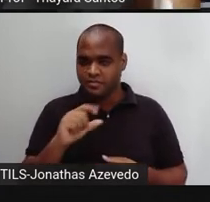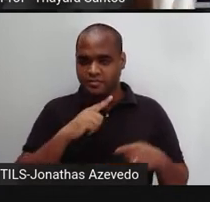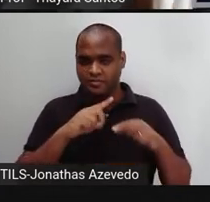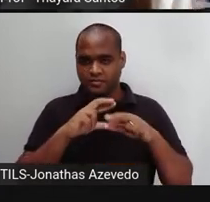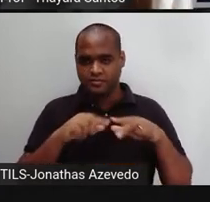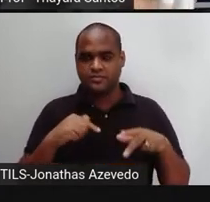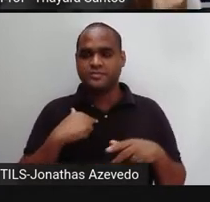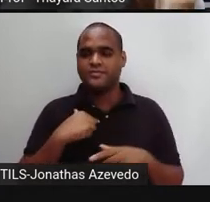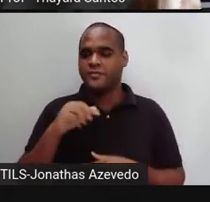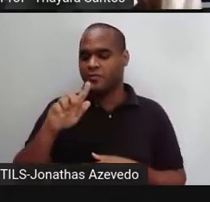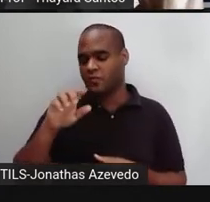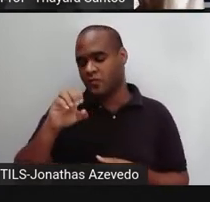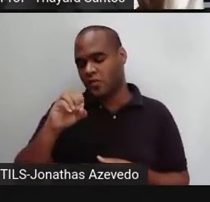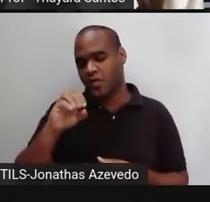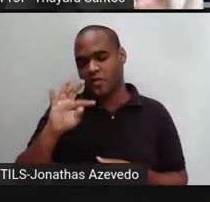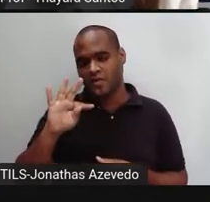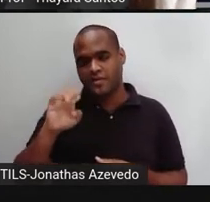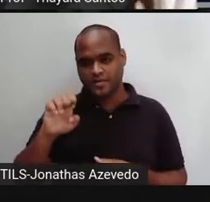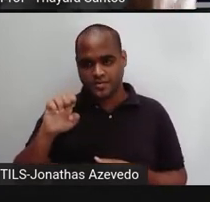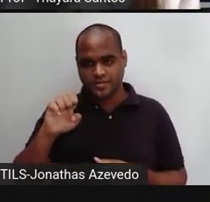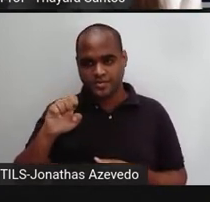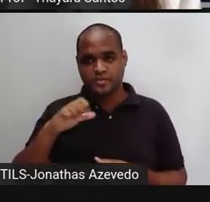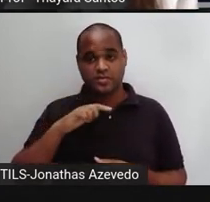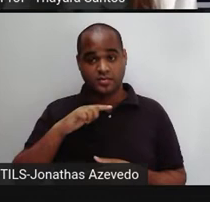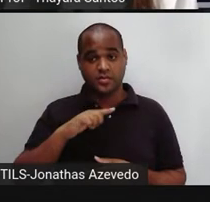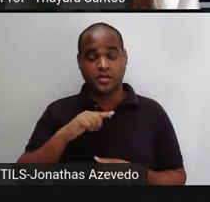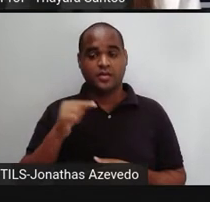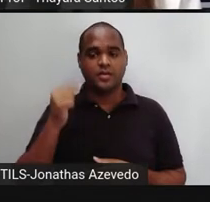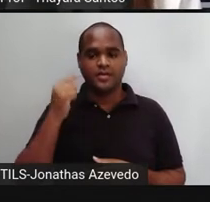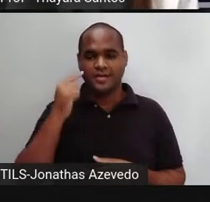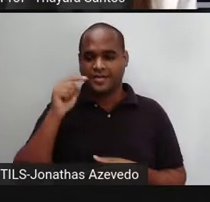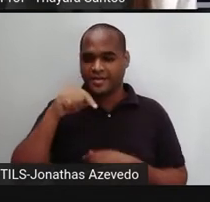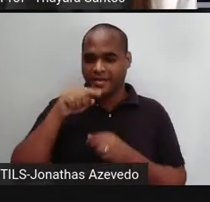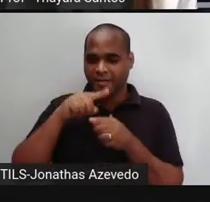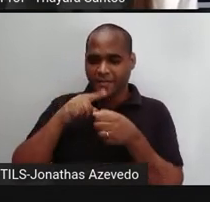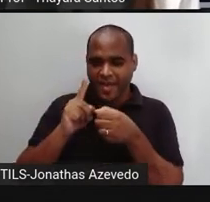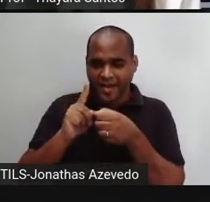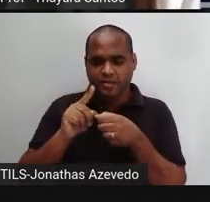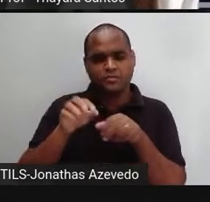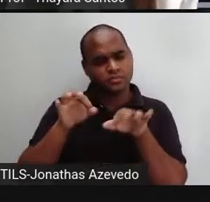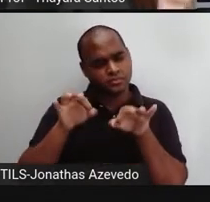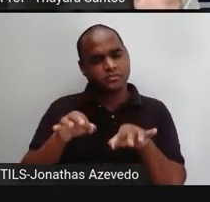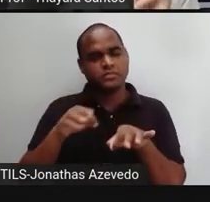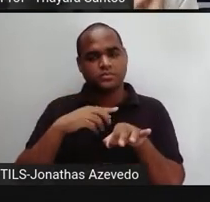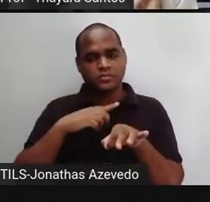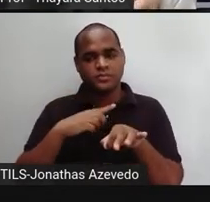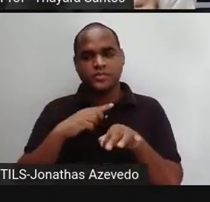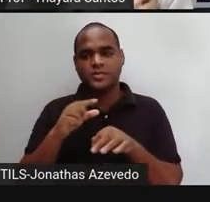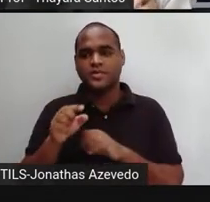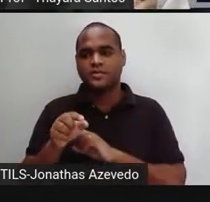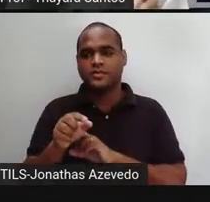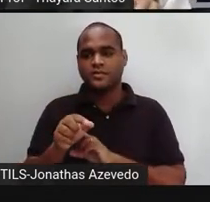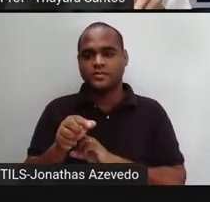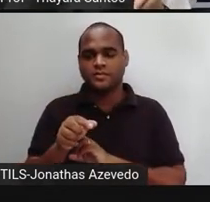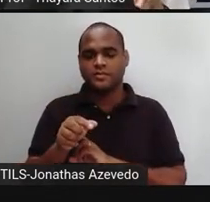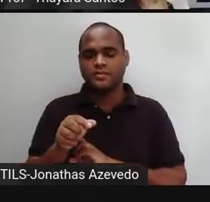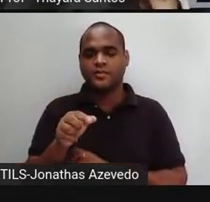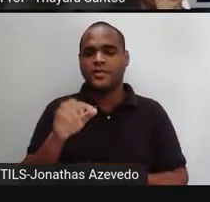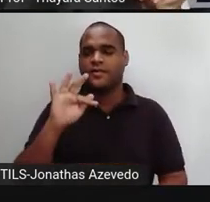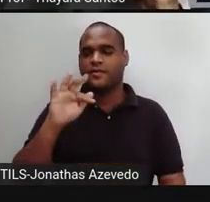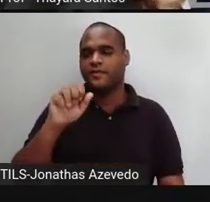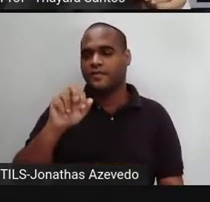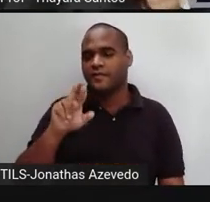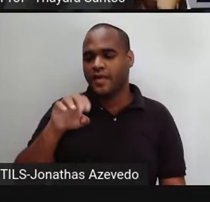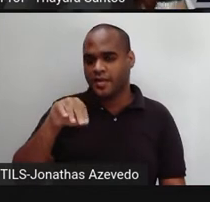epiglote, que é essa tampinha que serve para essa regulação. Então, a faringe, a gente consegue, a